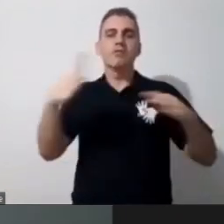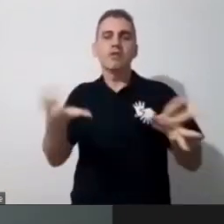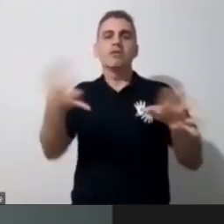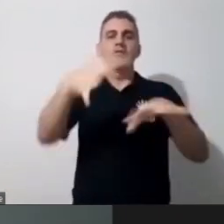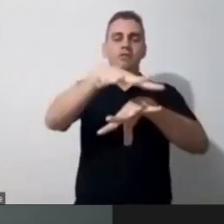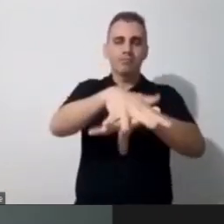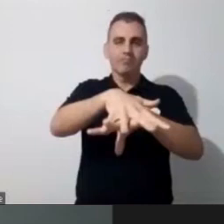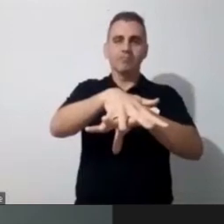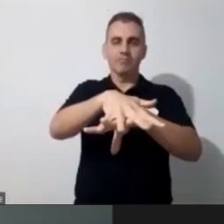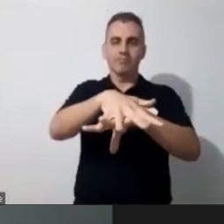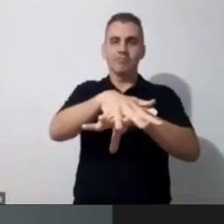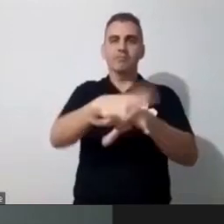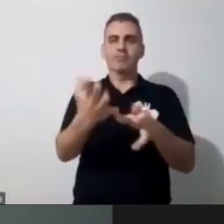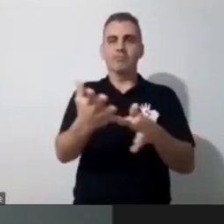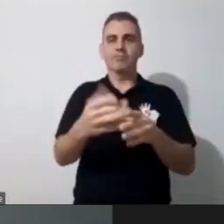todos.